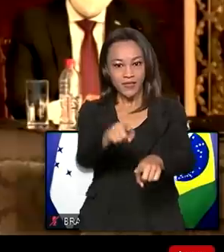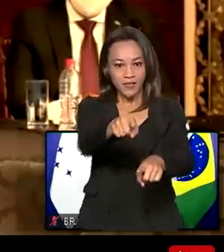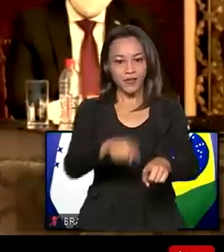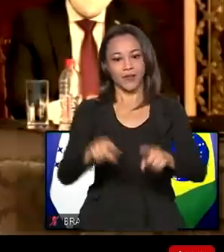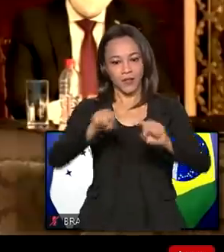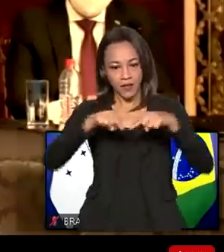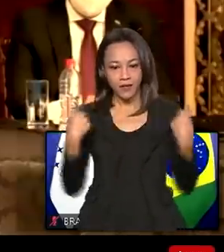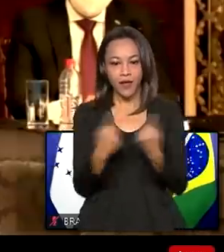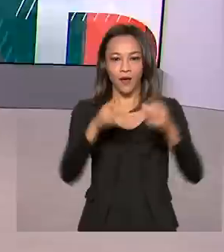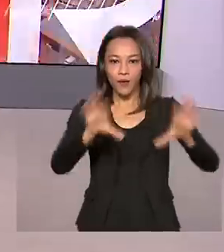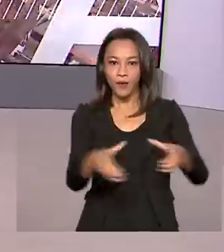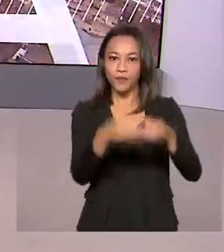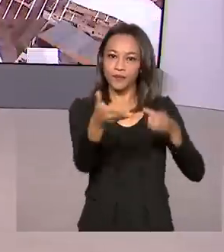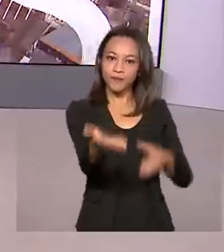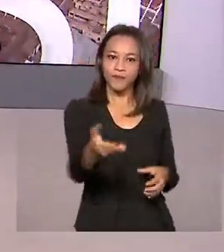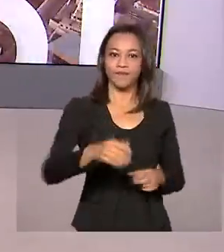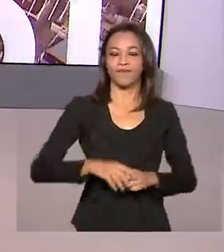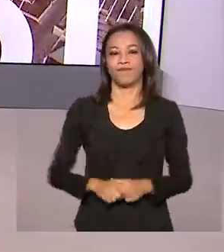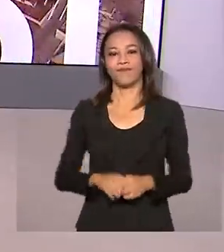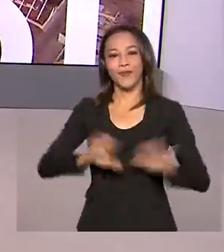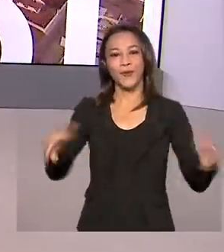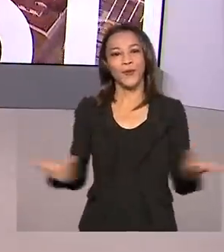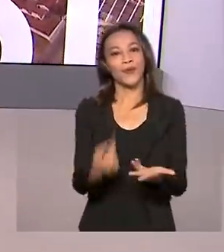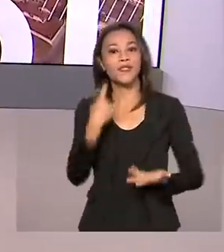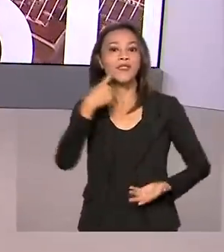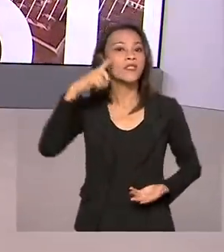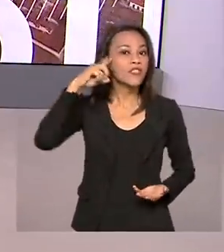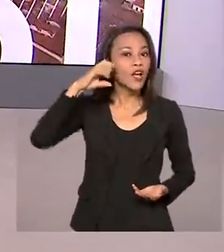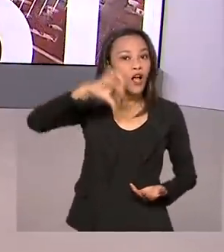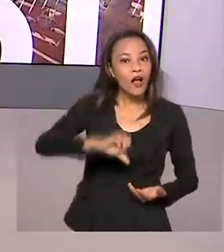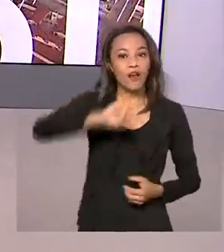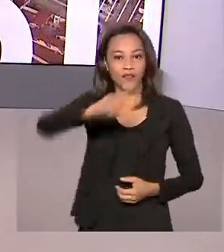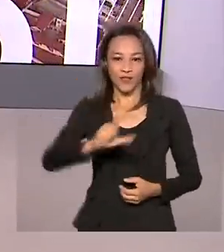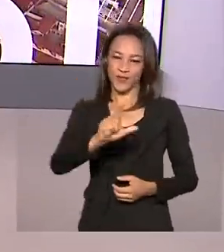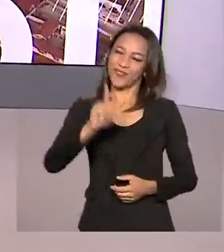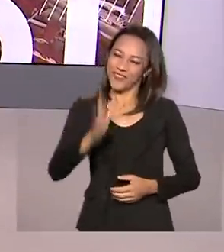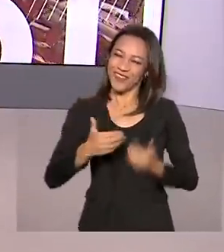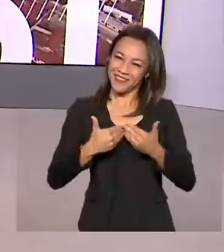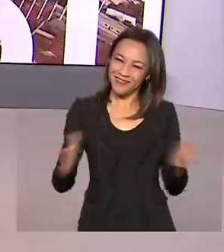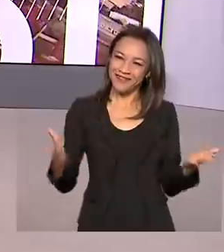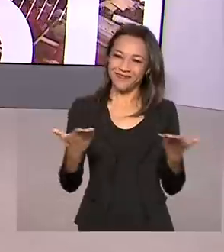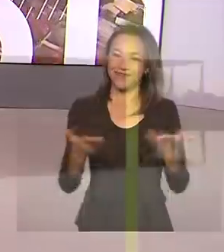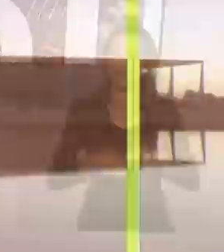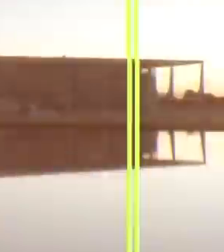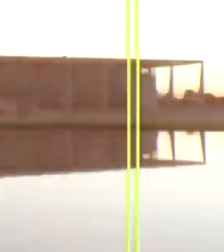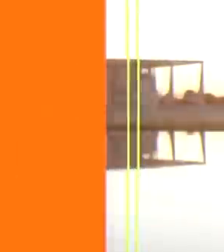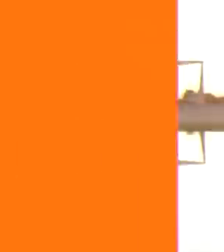de chefes de Estado. Sexta-feira, 9 de julho, já estamos no ar.